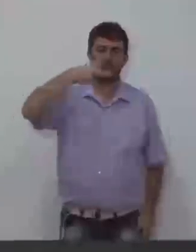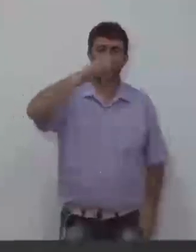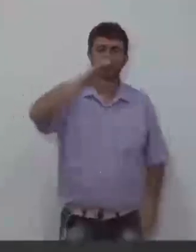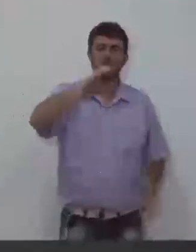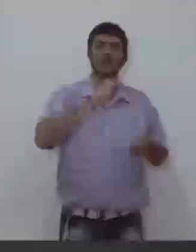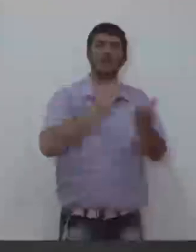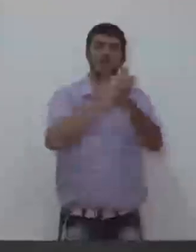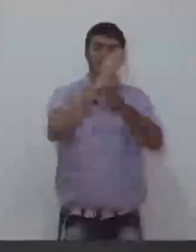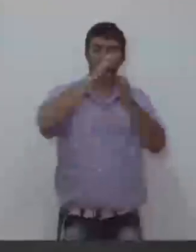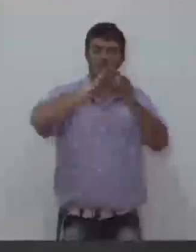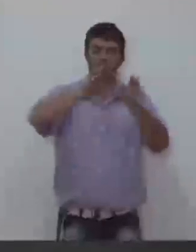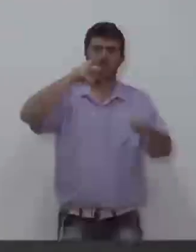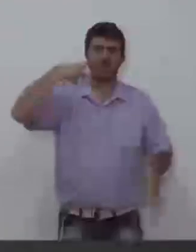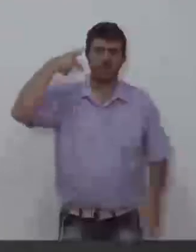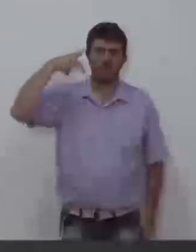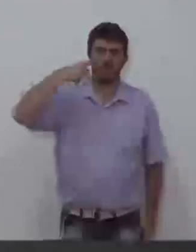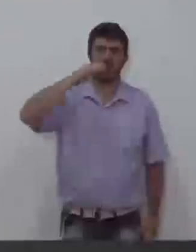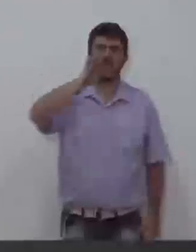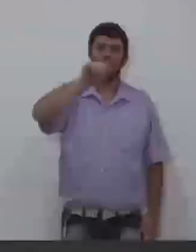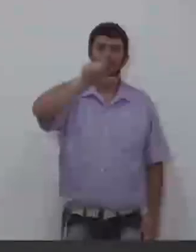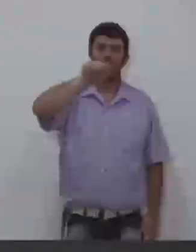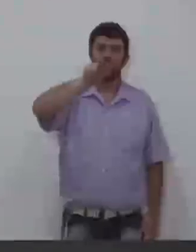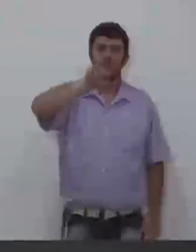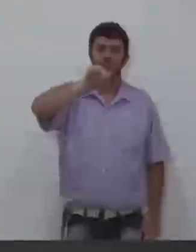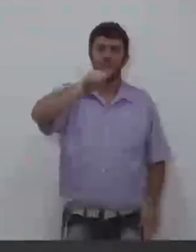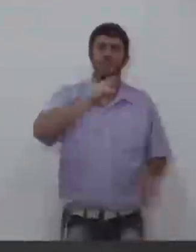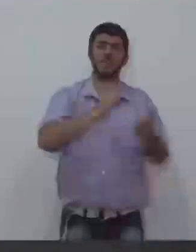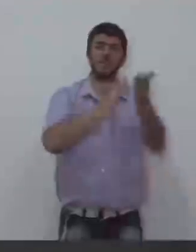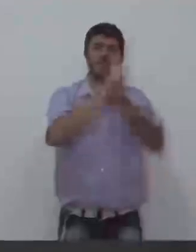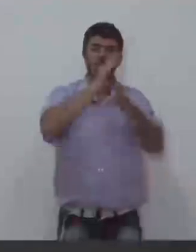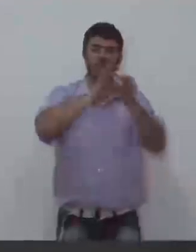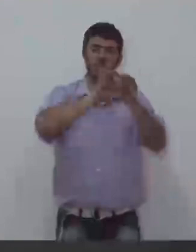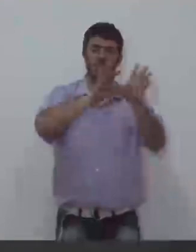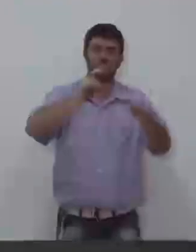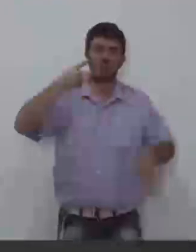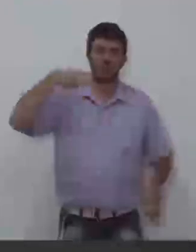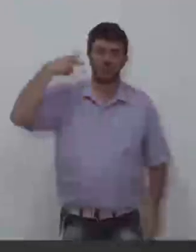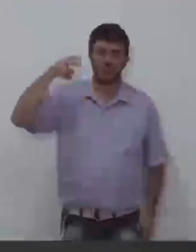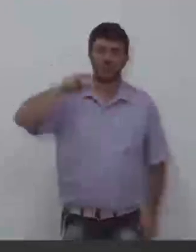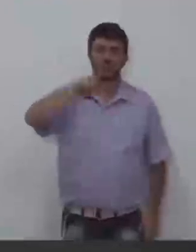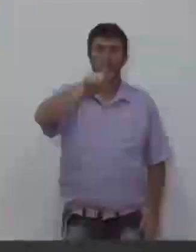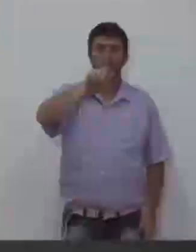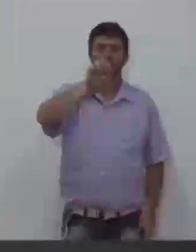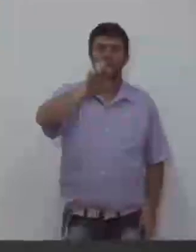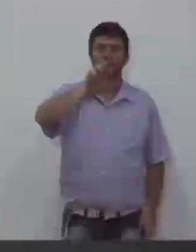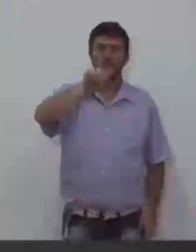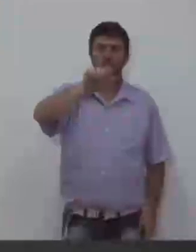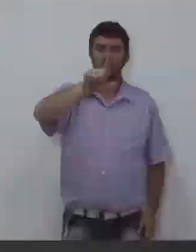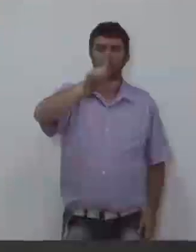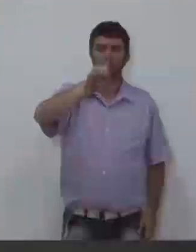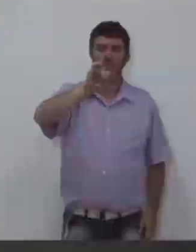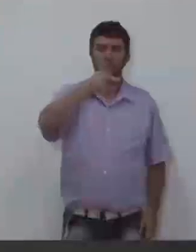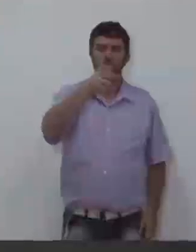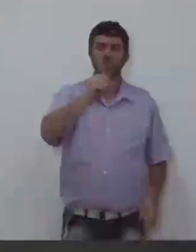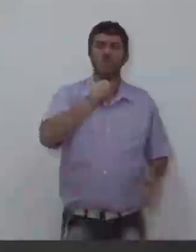Aprovo. Vereador Flávio Bittar. Aprovo. Vereador Geraldo Ingangutsu. Aprovo.